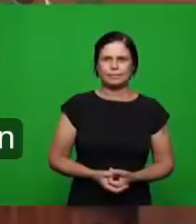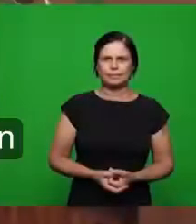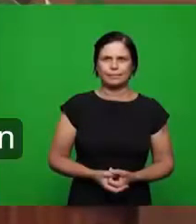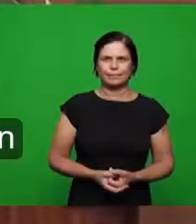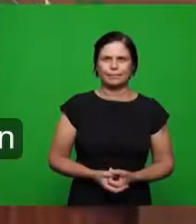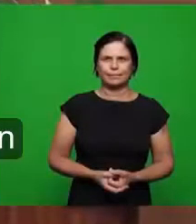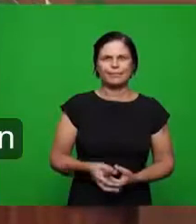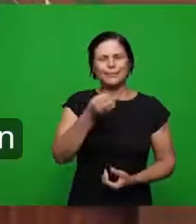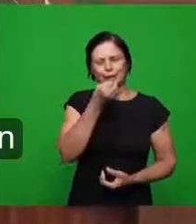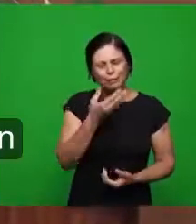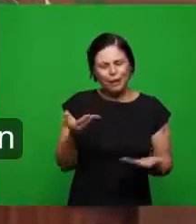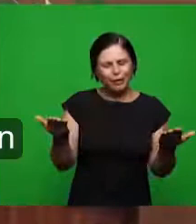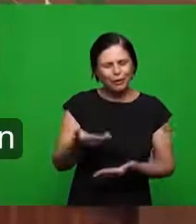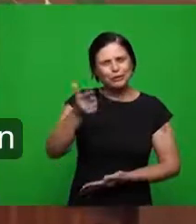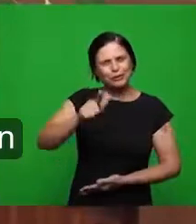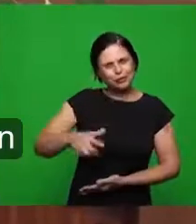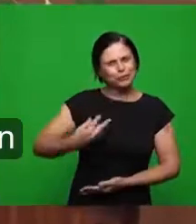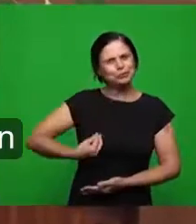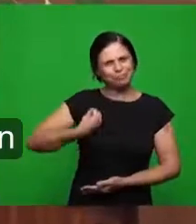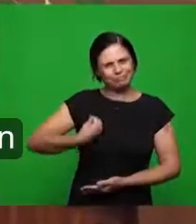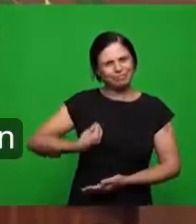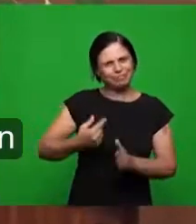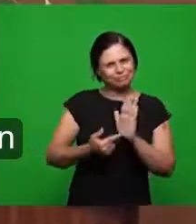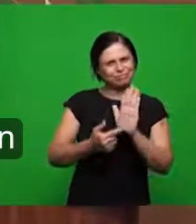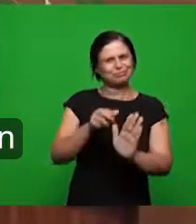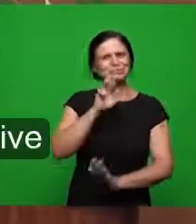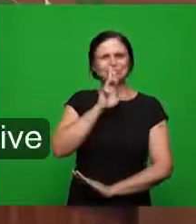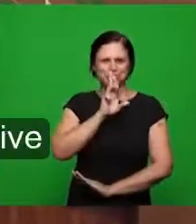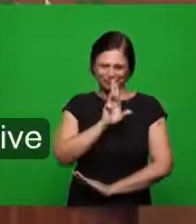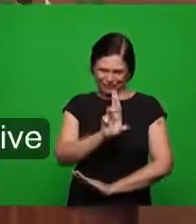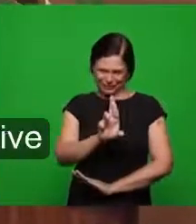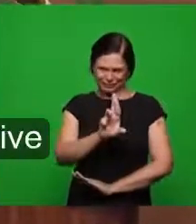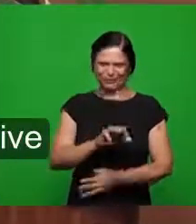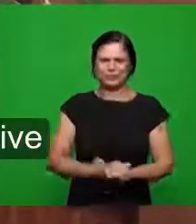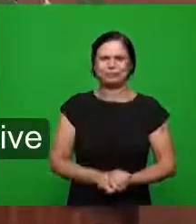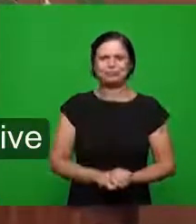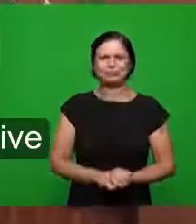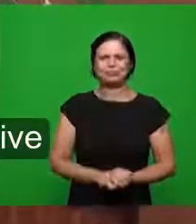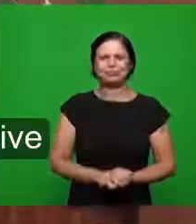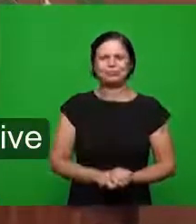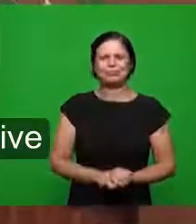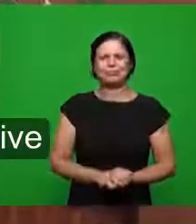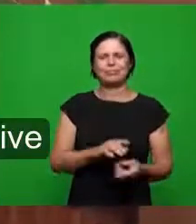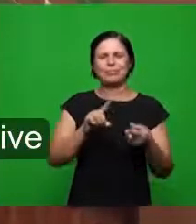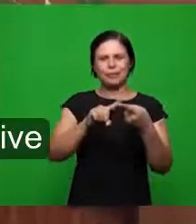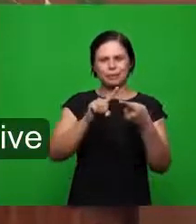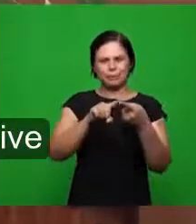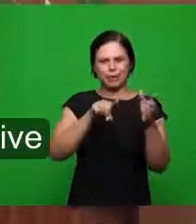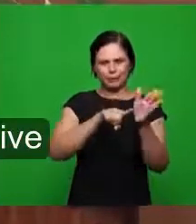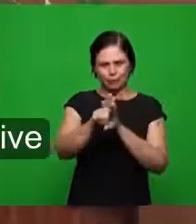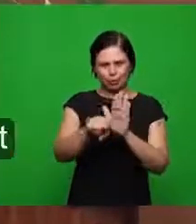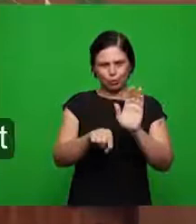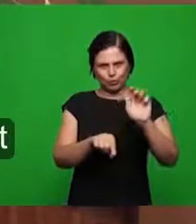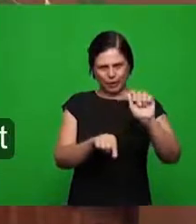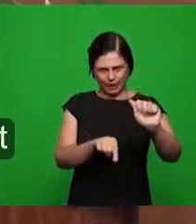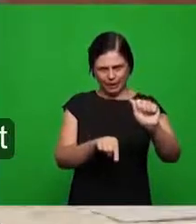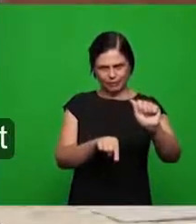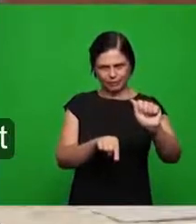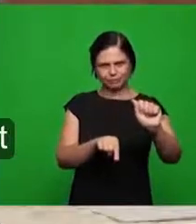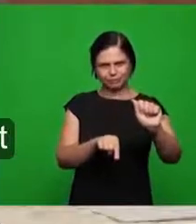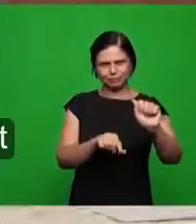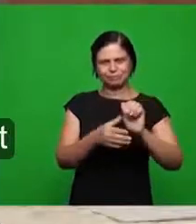bem irmãos retornamos agora com a resposta a pergunta que foi feita então da primeira nós fizemos uma afirmativa no